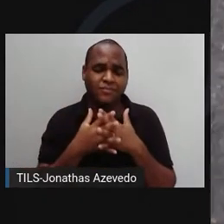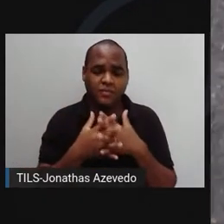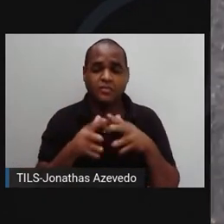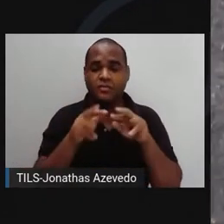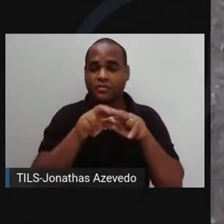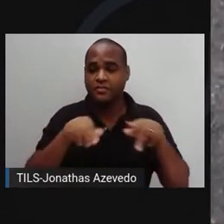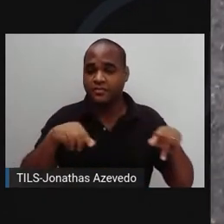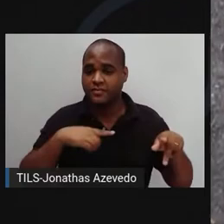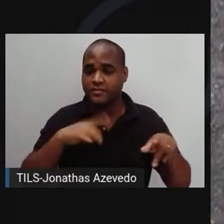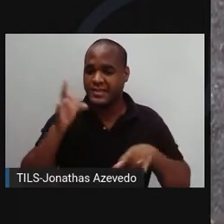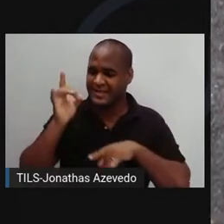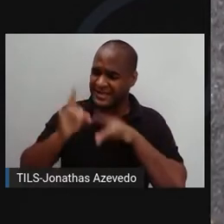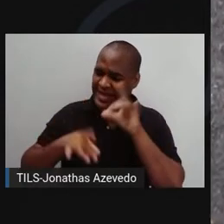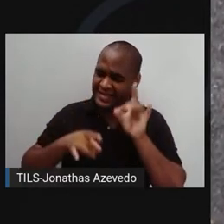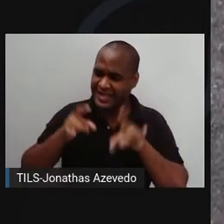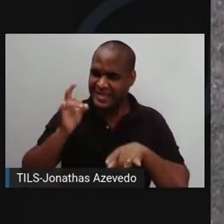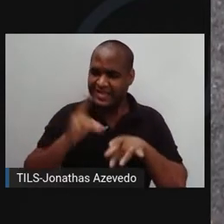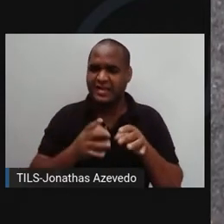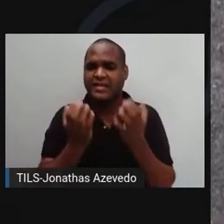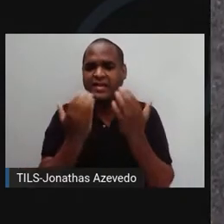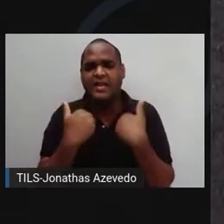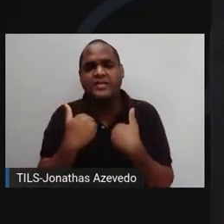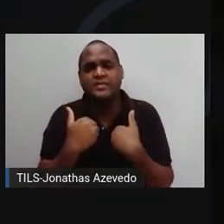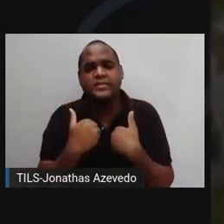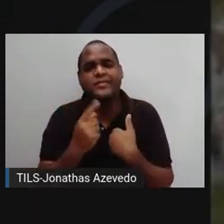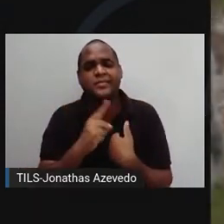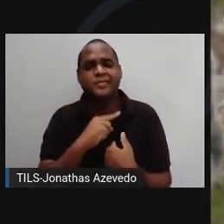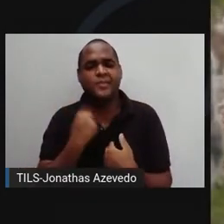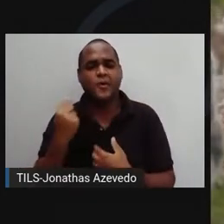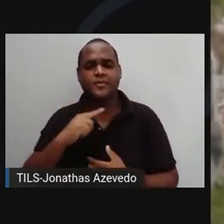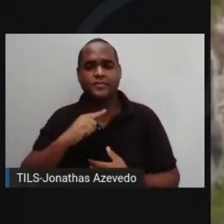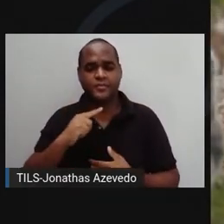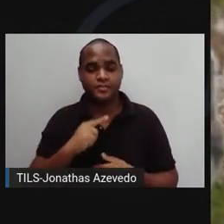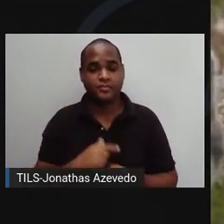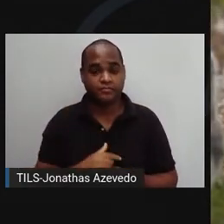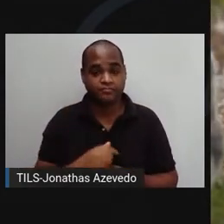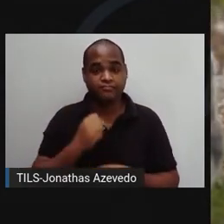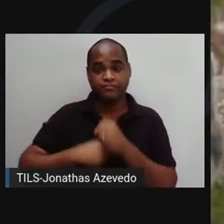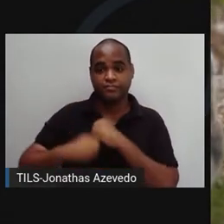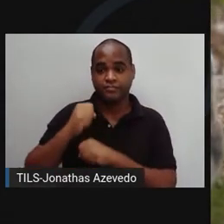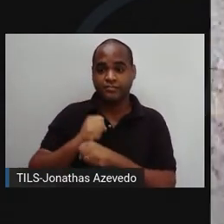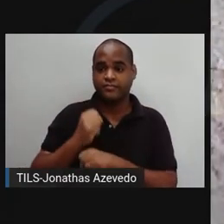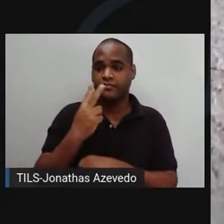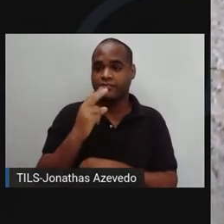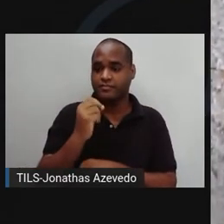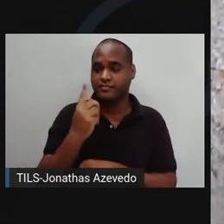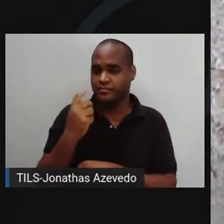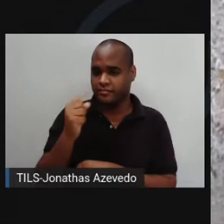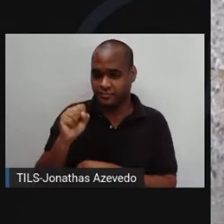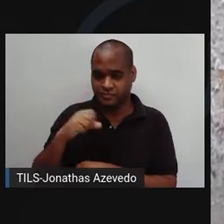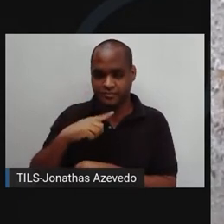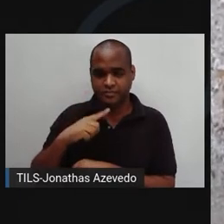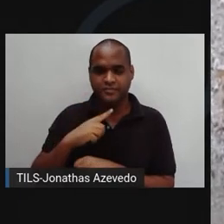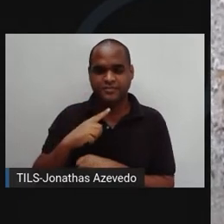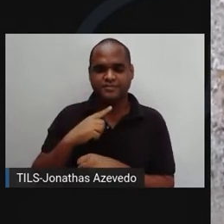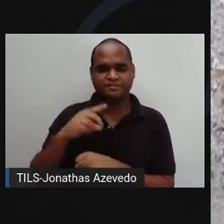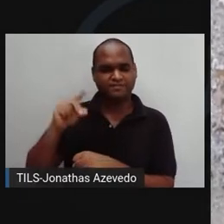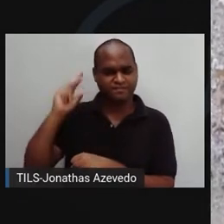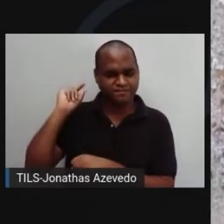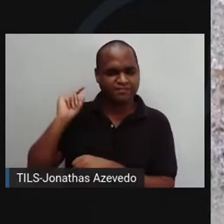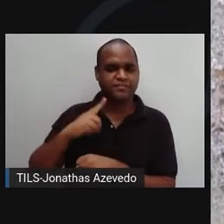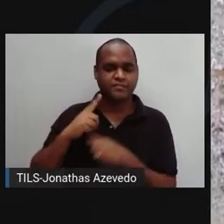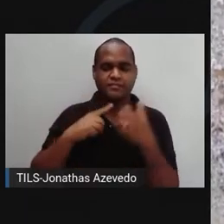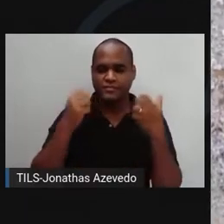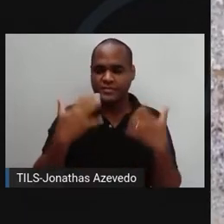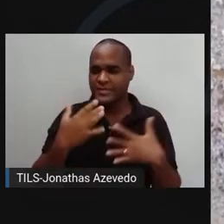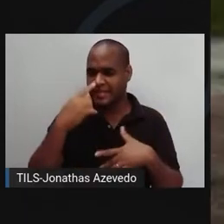cheia de lixo, acabam morrendo. Desde 2008, o americano Chris Jordan fotografa as consequências de